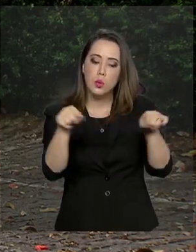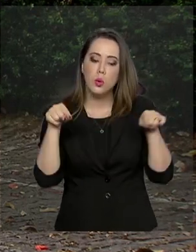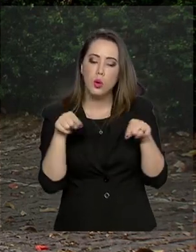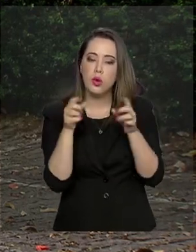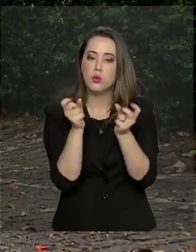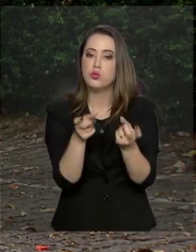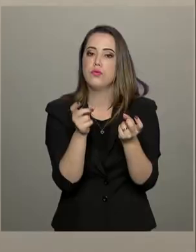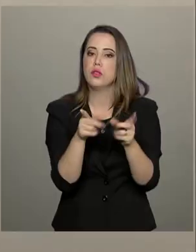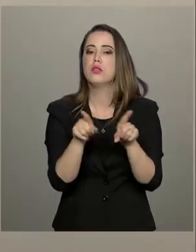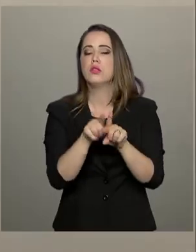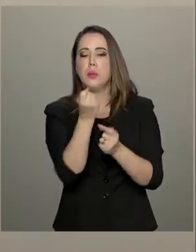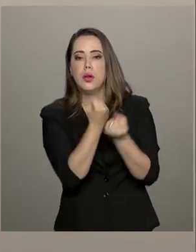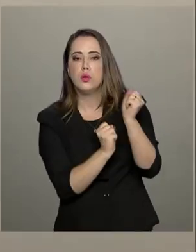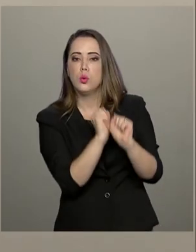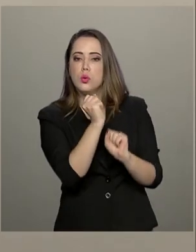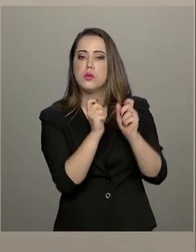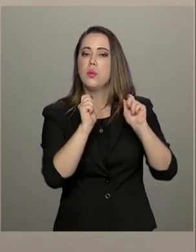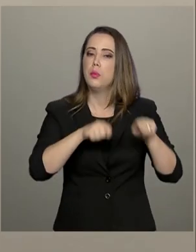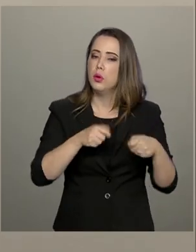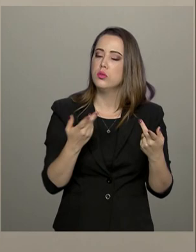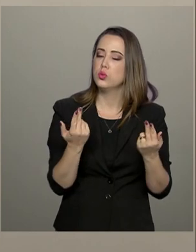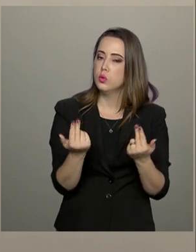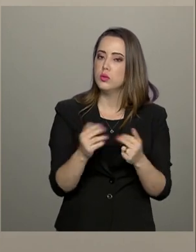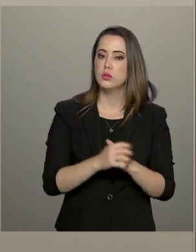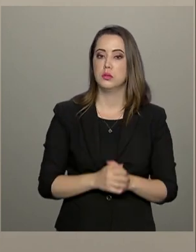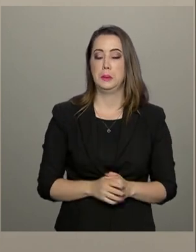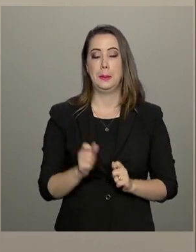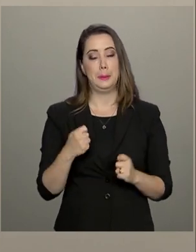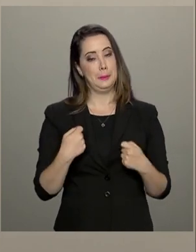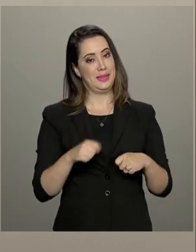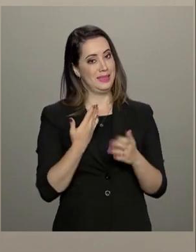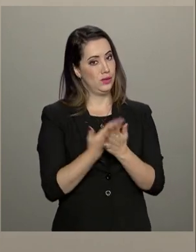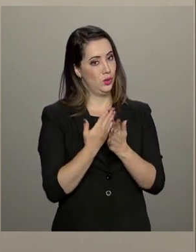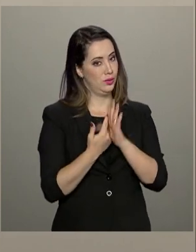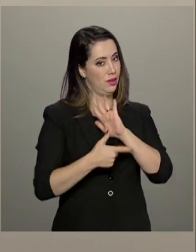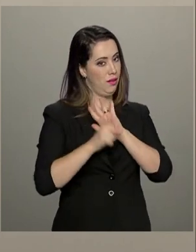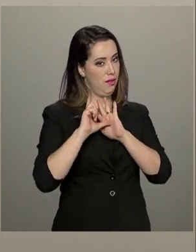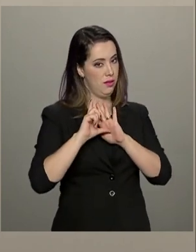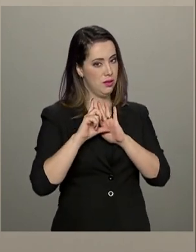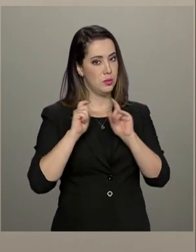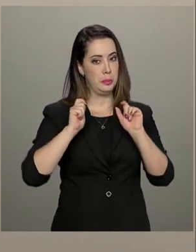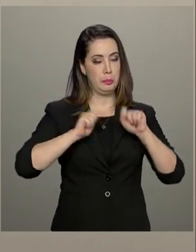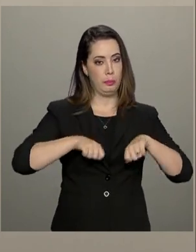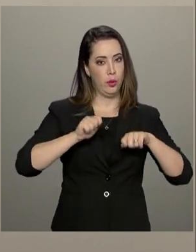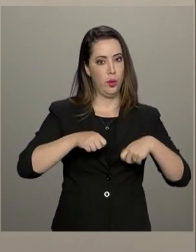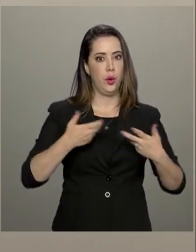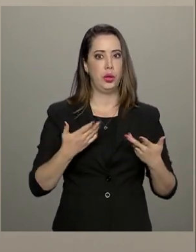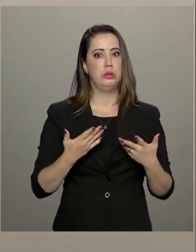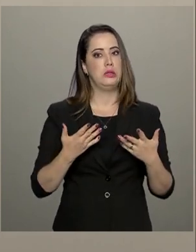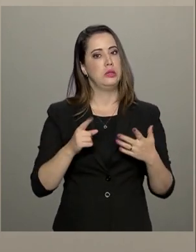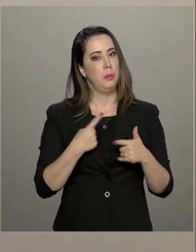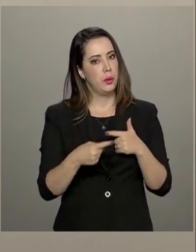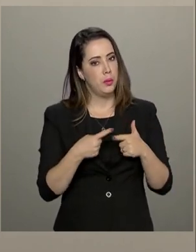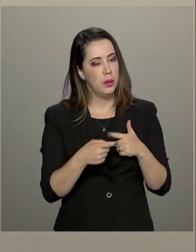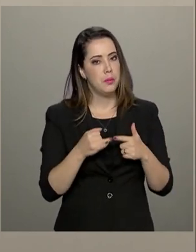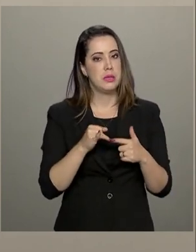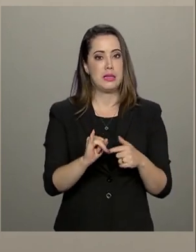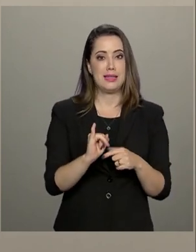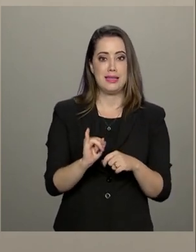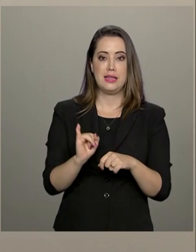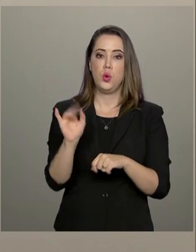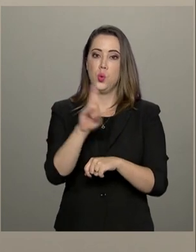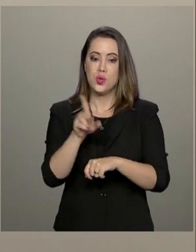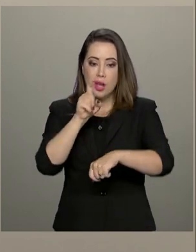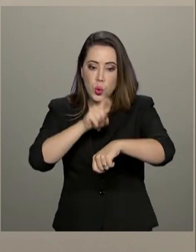pequenas indústrias. Muito importante analisar antes se vale a pena, porque ele pode acabar, se ele não conseguir deslocar o consumo para os